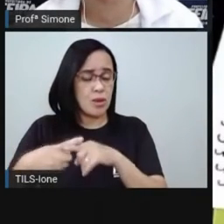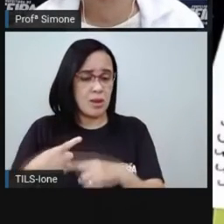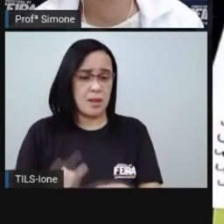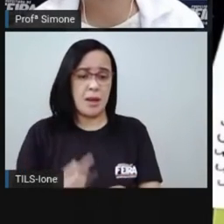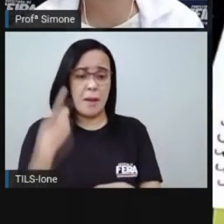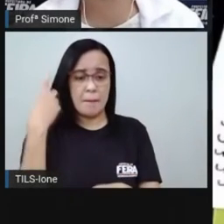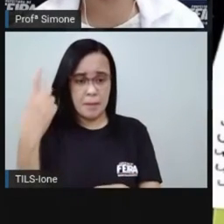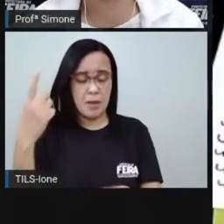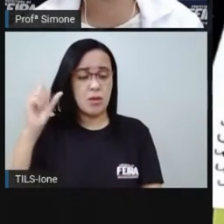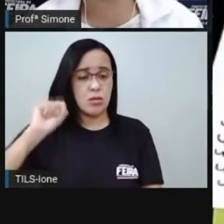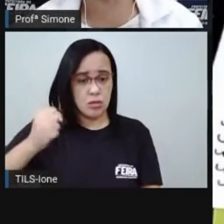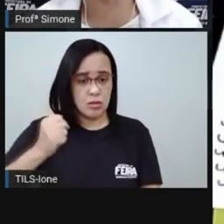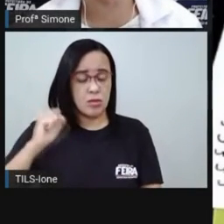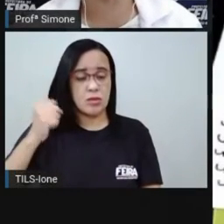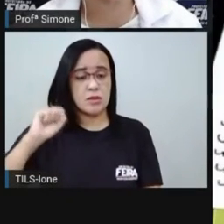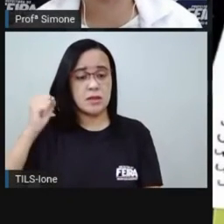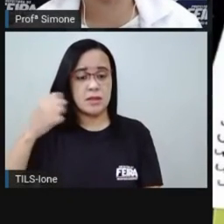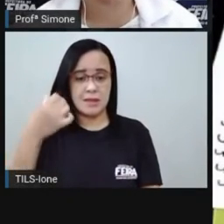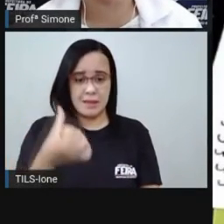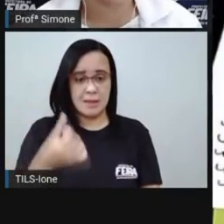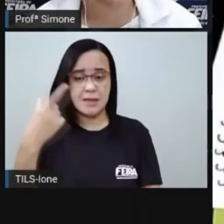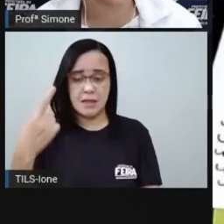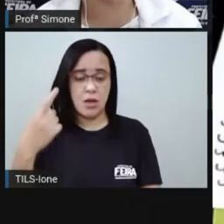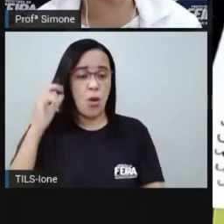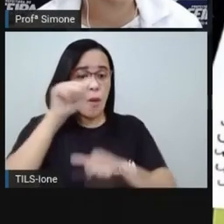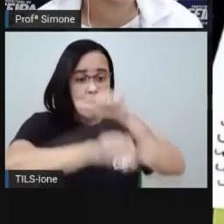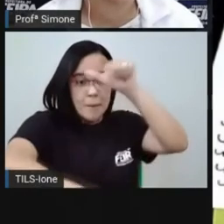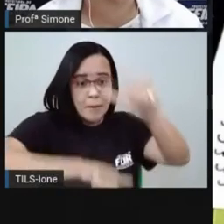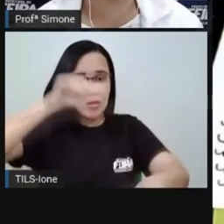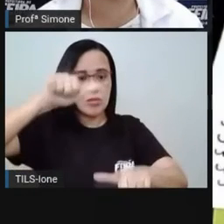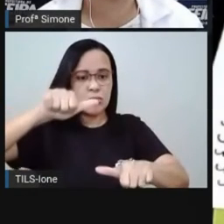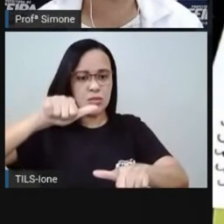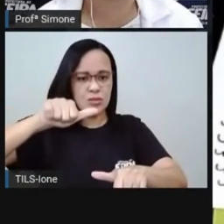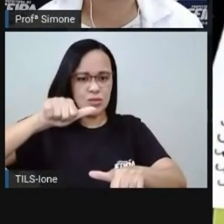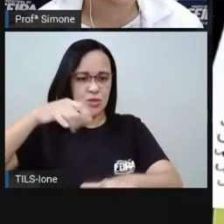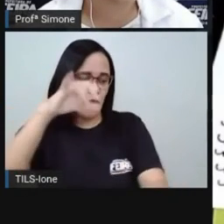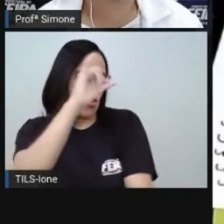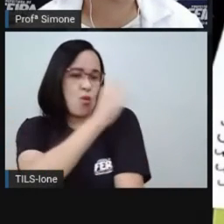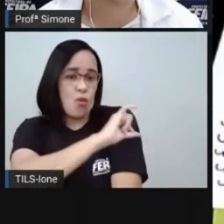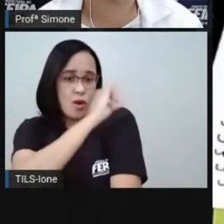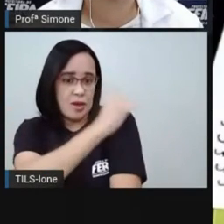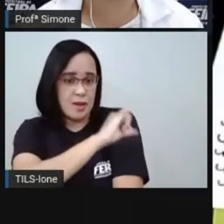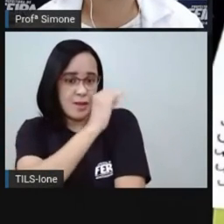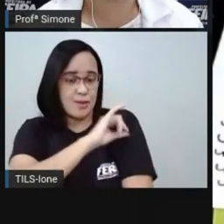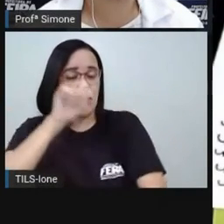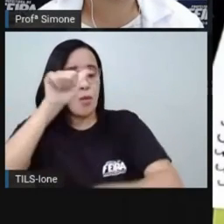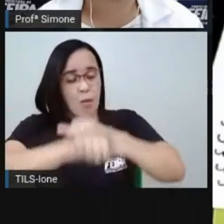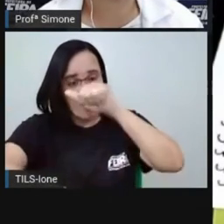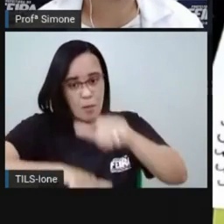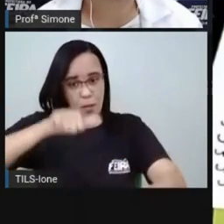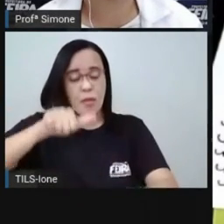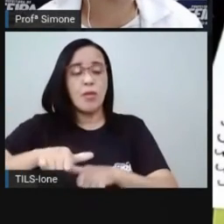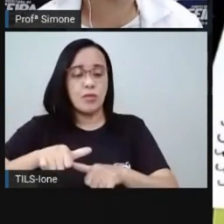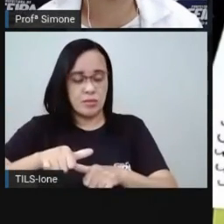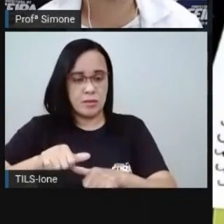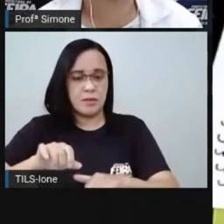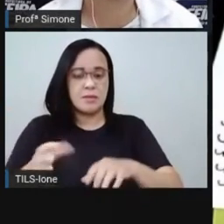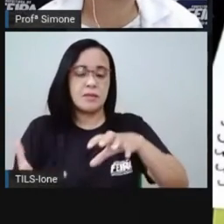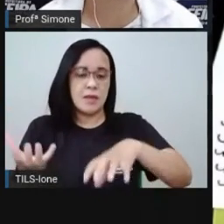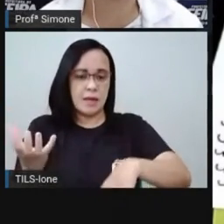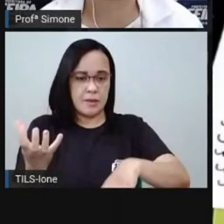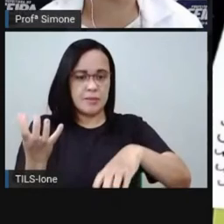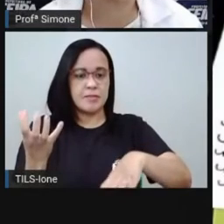quando Juscelino Kubitschek se torna presidente ele coloca em prática um plano audacioso